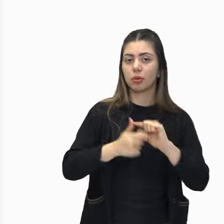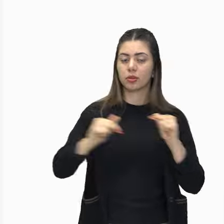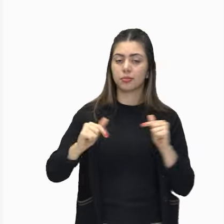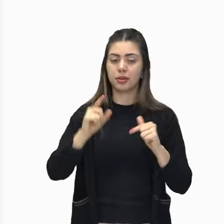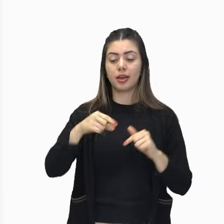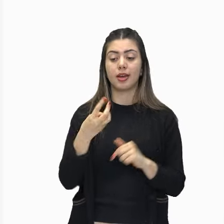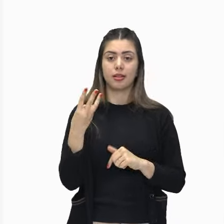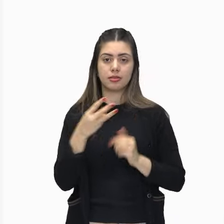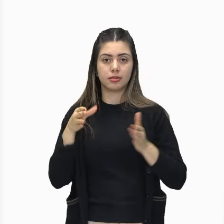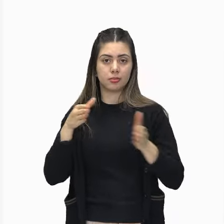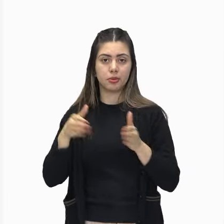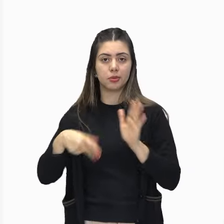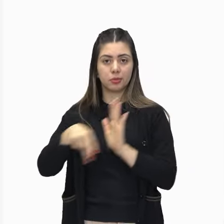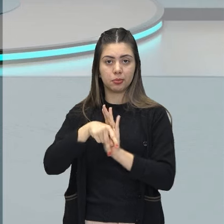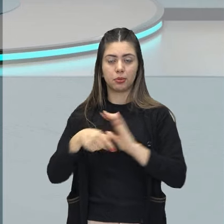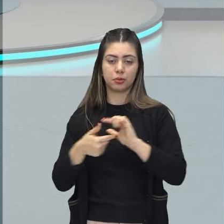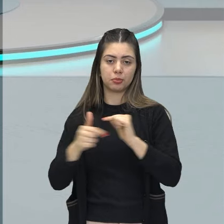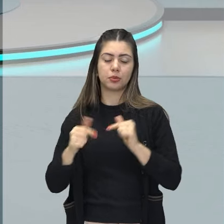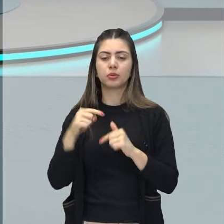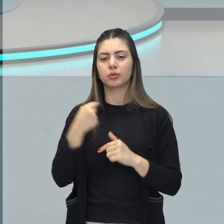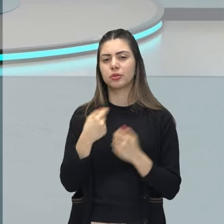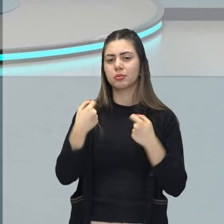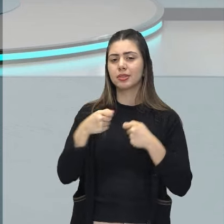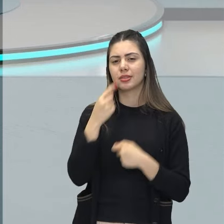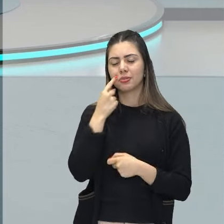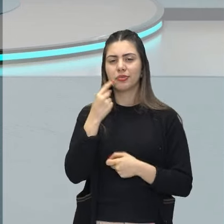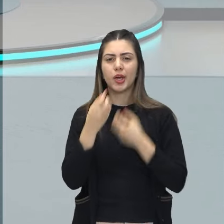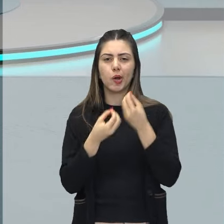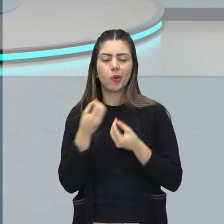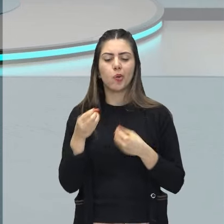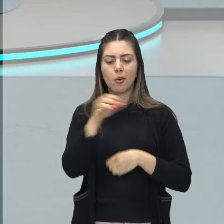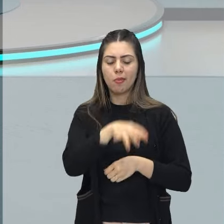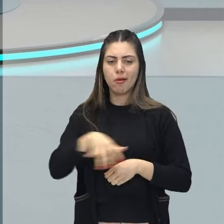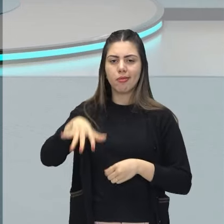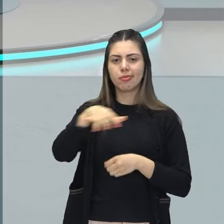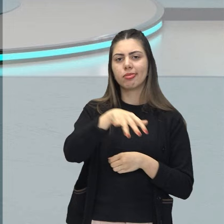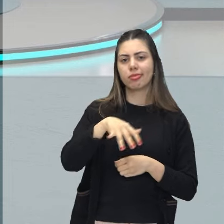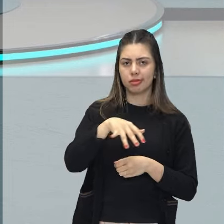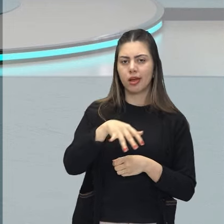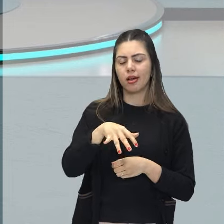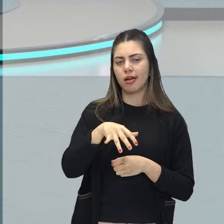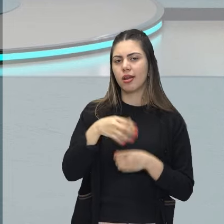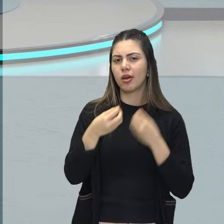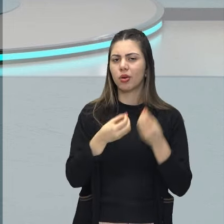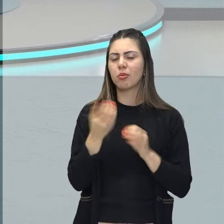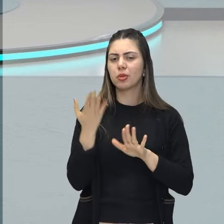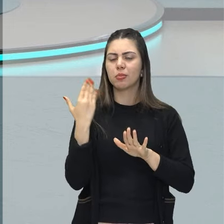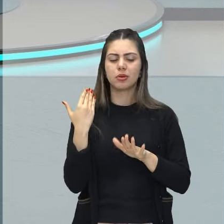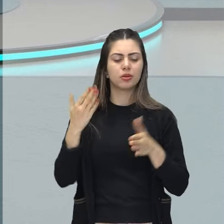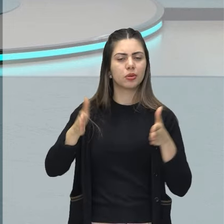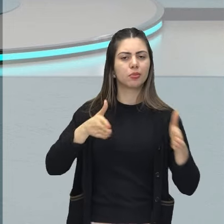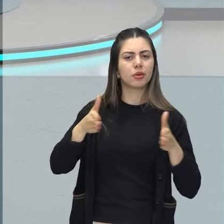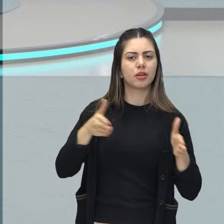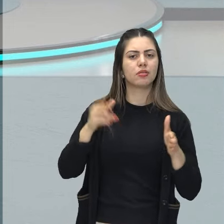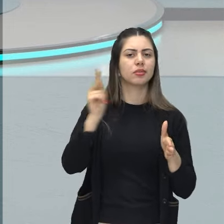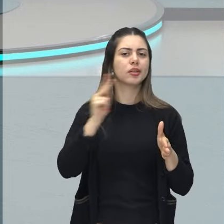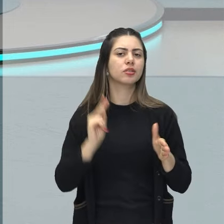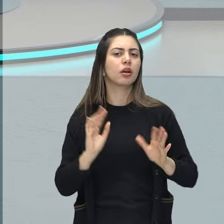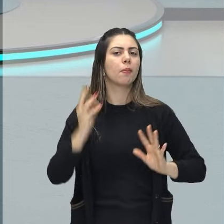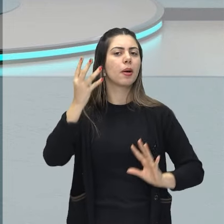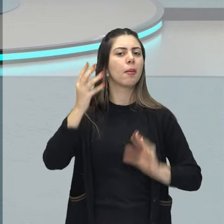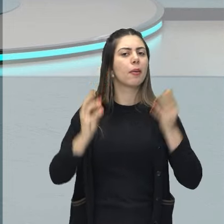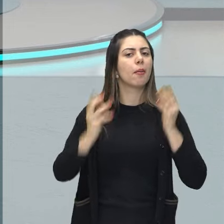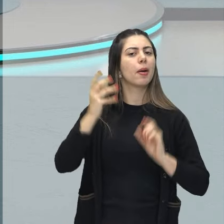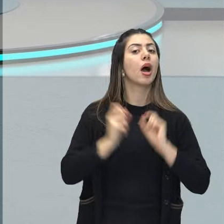fase do modernismo, é claro que nós temos que olhar justamente para o contexto de produção, ou seja, o momento histórico, o momento